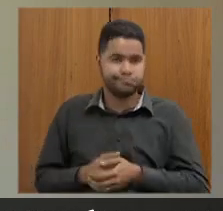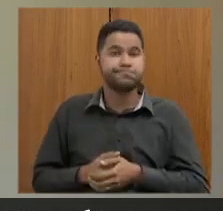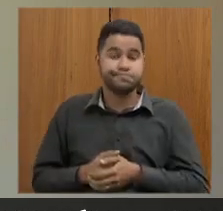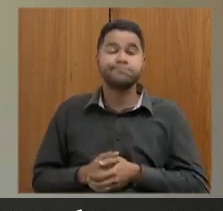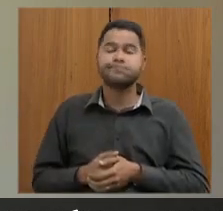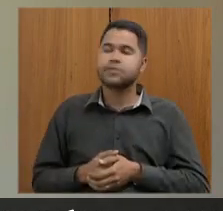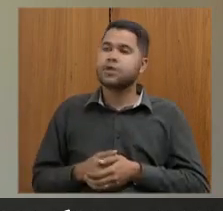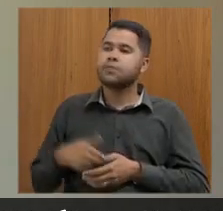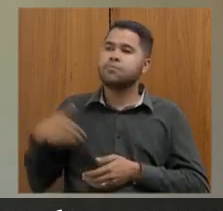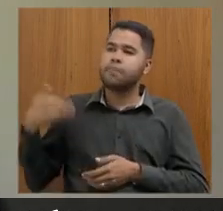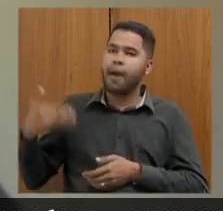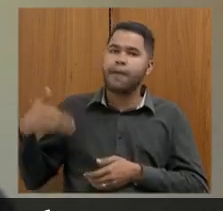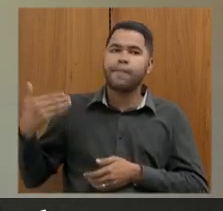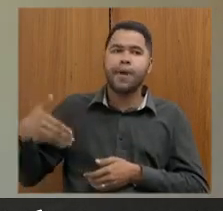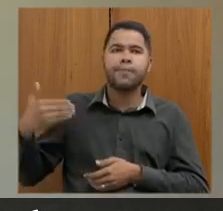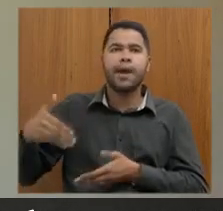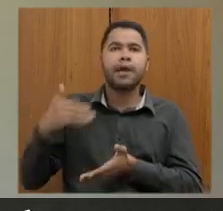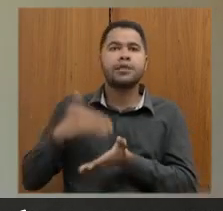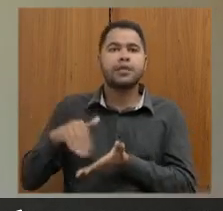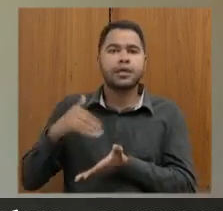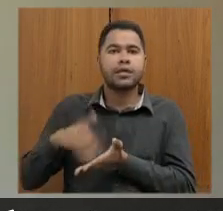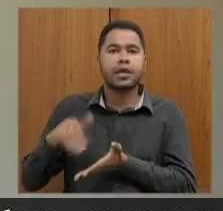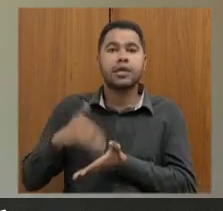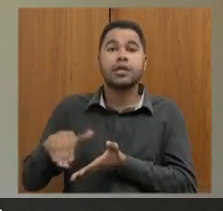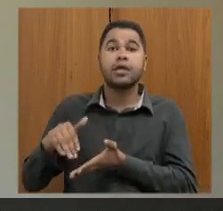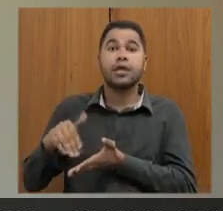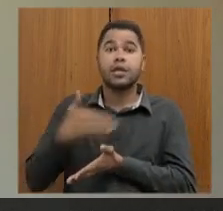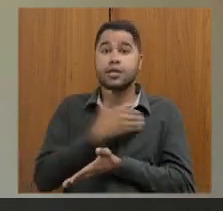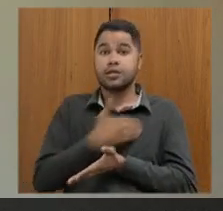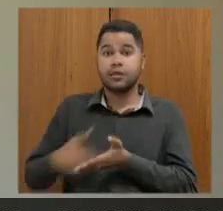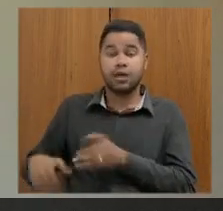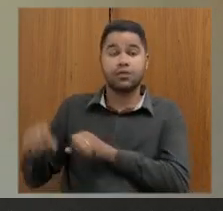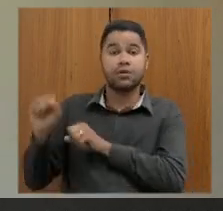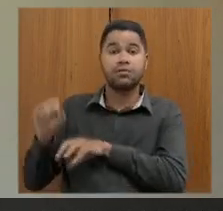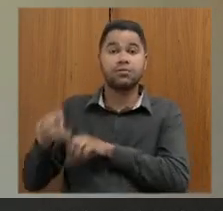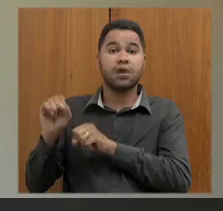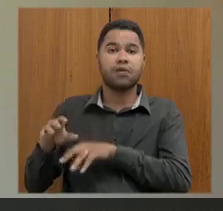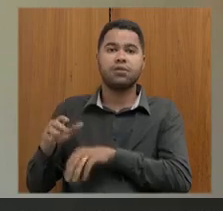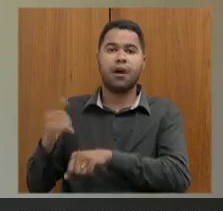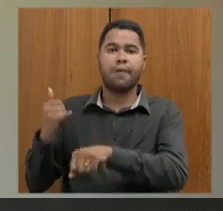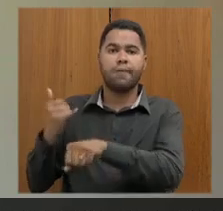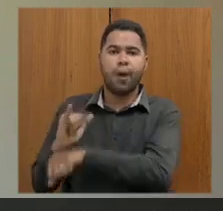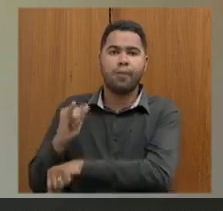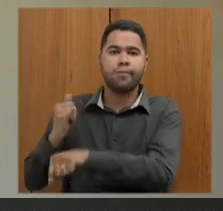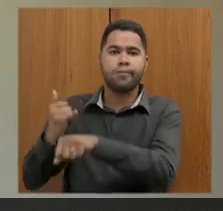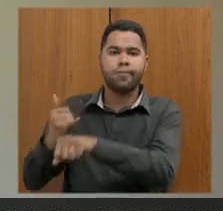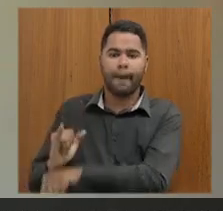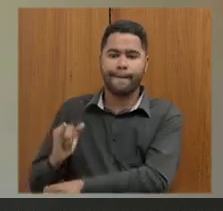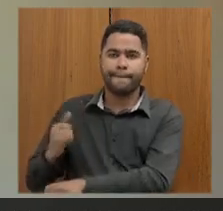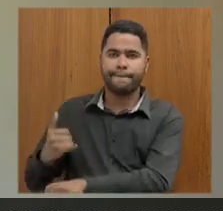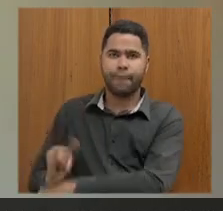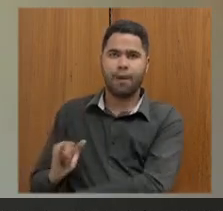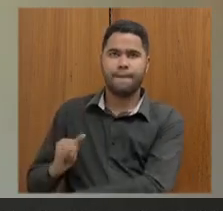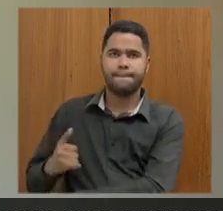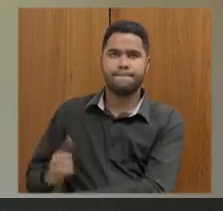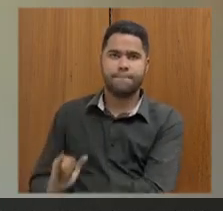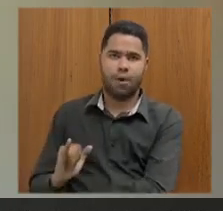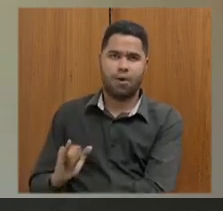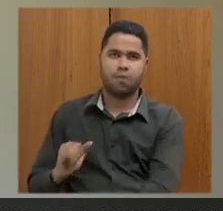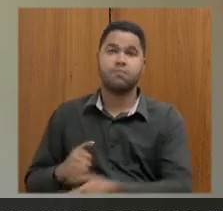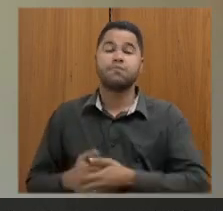Recorrentemente, a Secretaria de Estado de Educação se fez ausente em todas essas audiências.